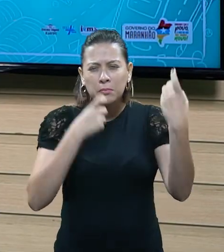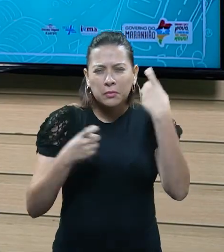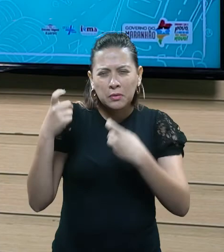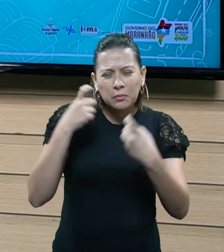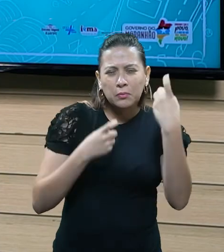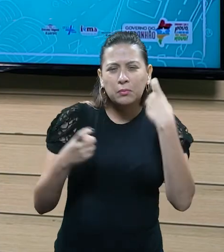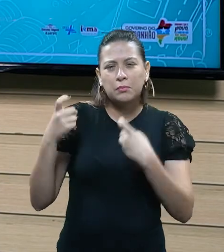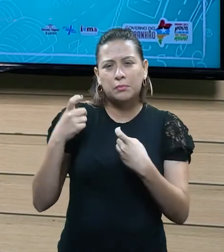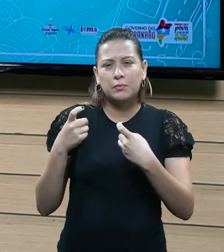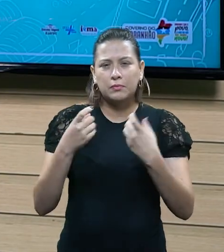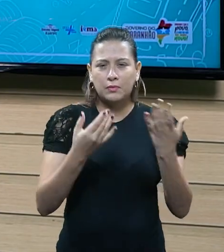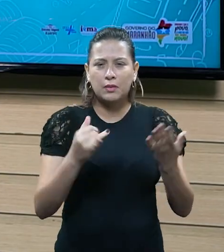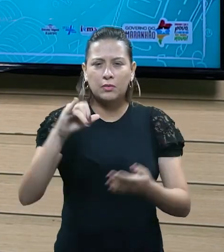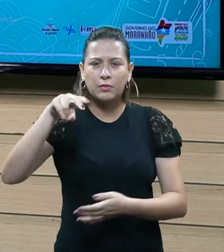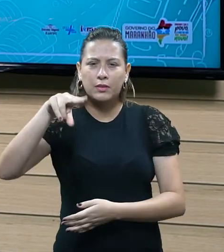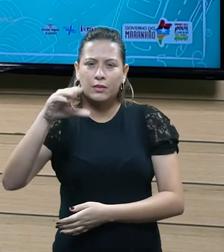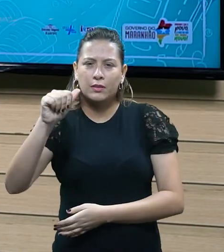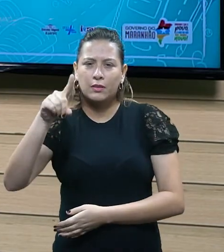preocupar com essa